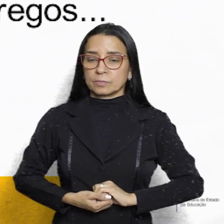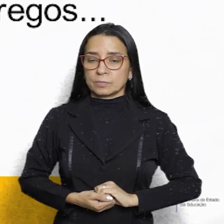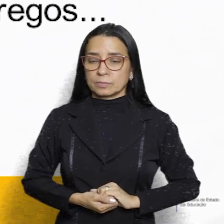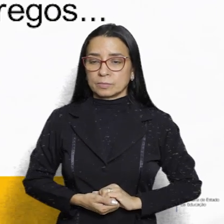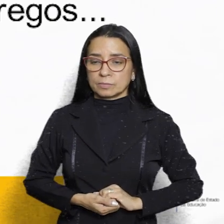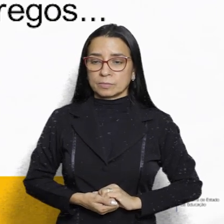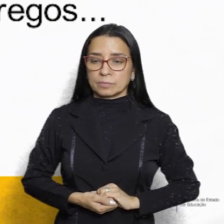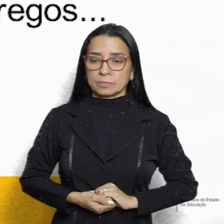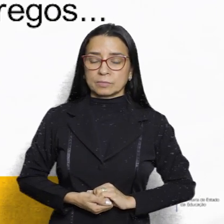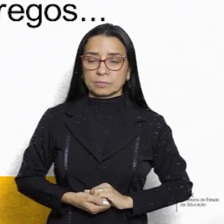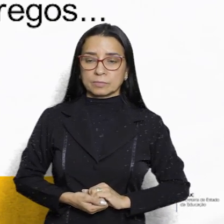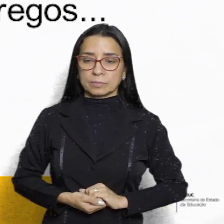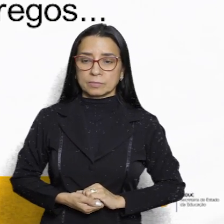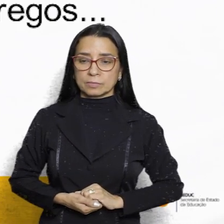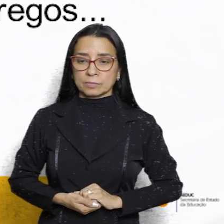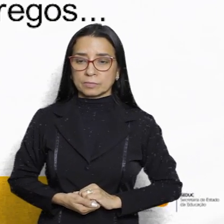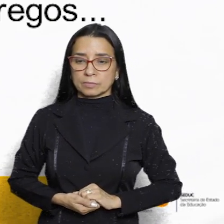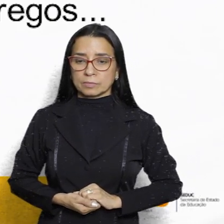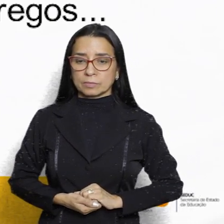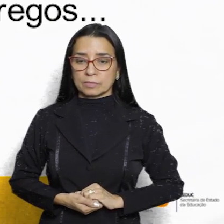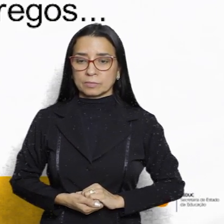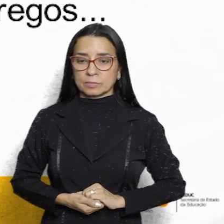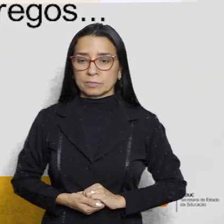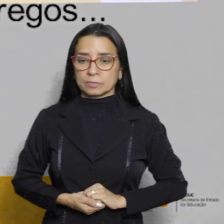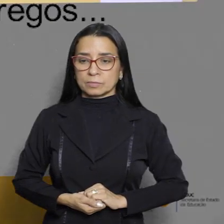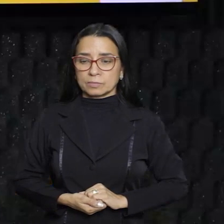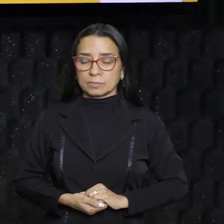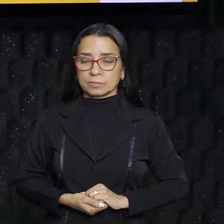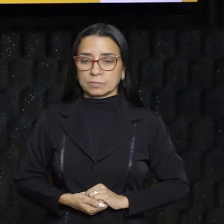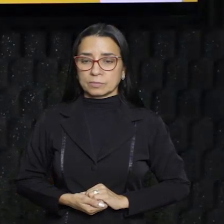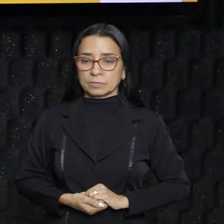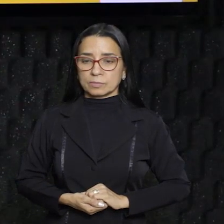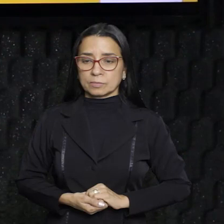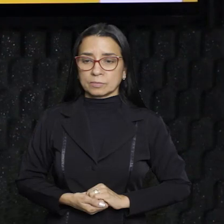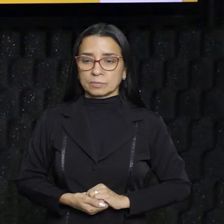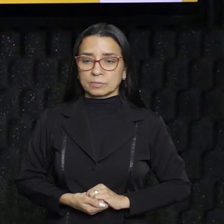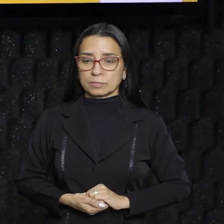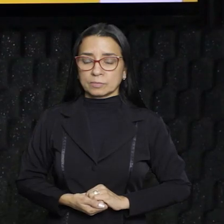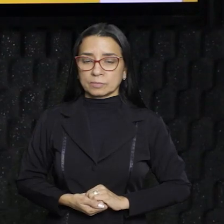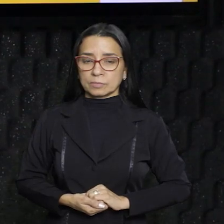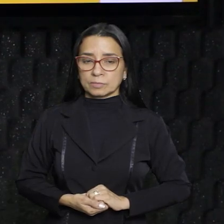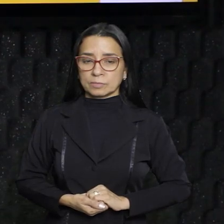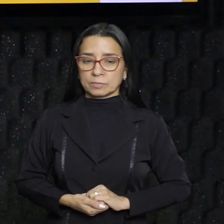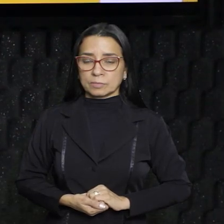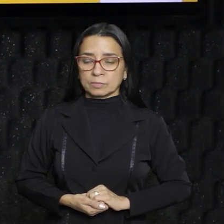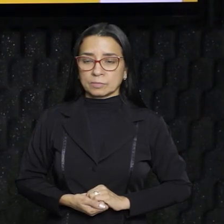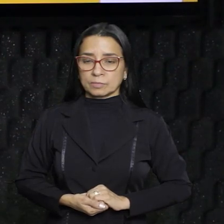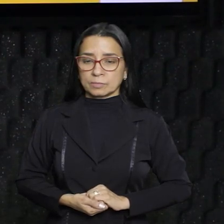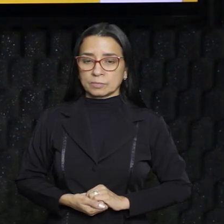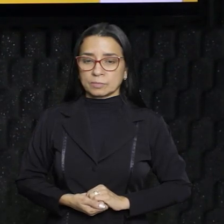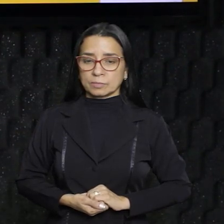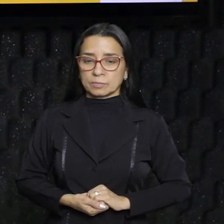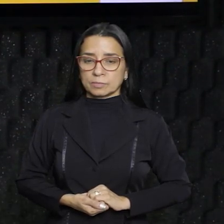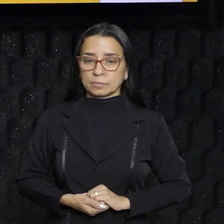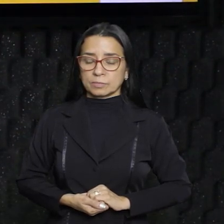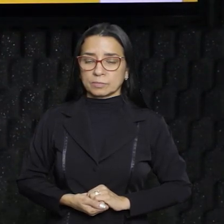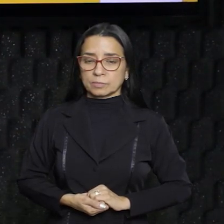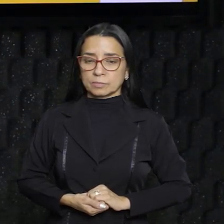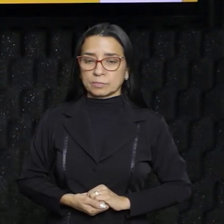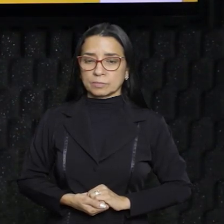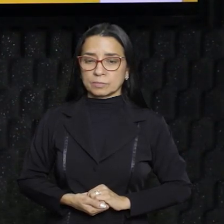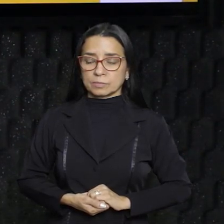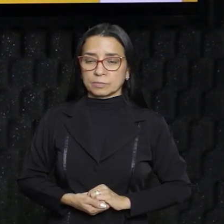redirecionando e convergência de fluxos migratórios,